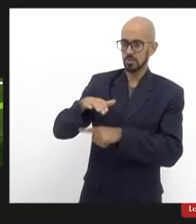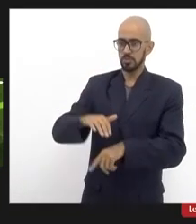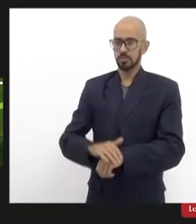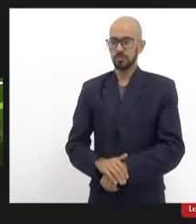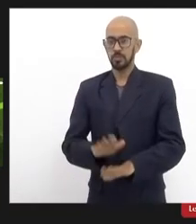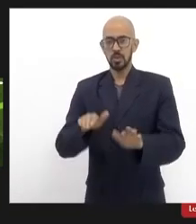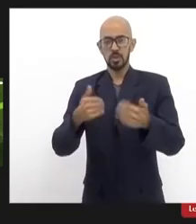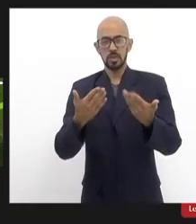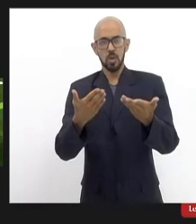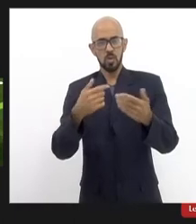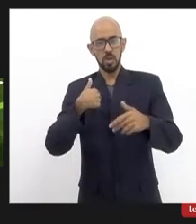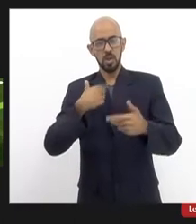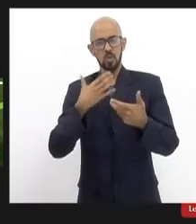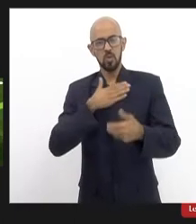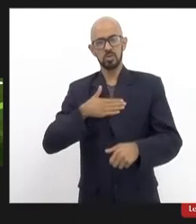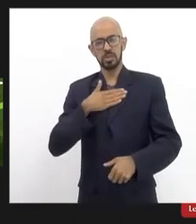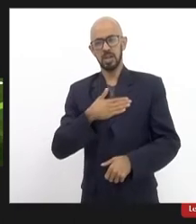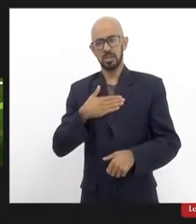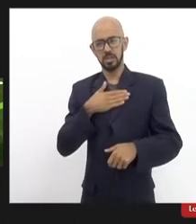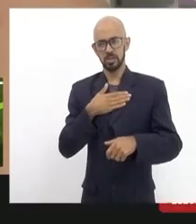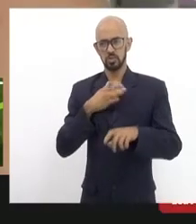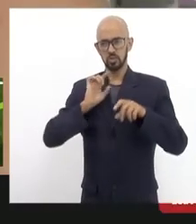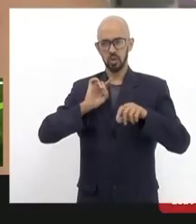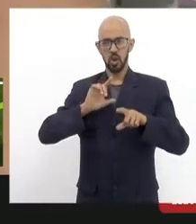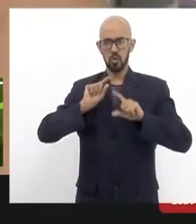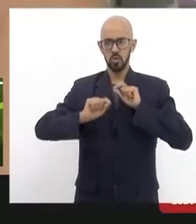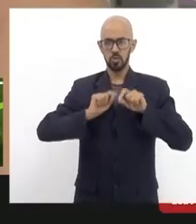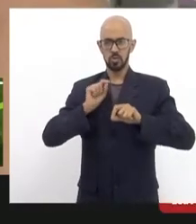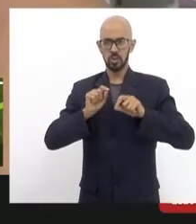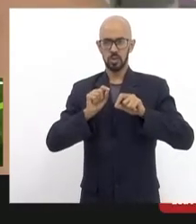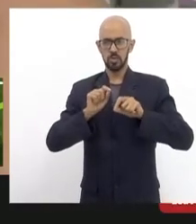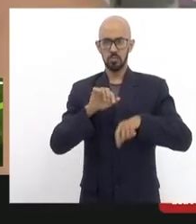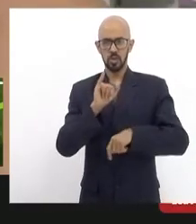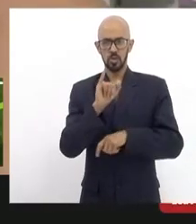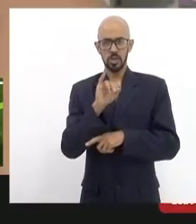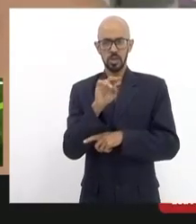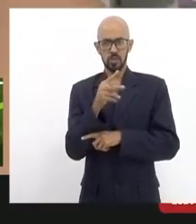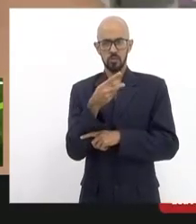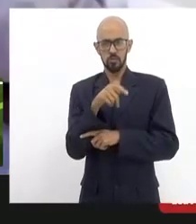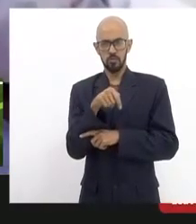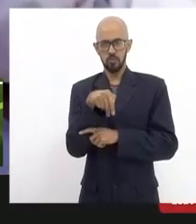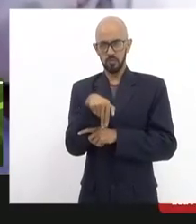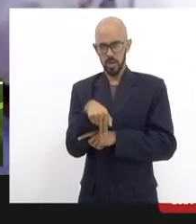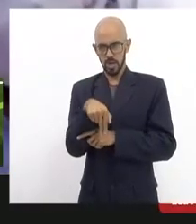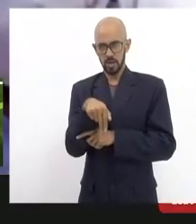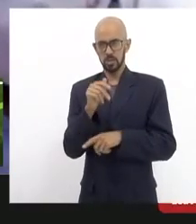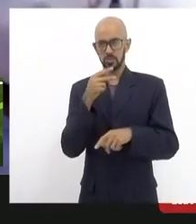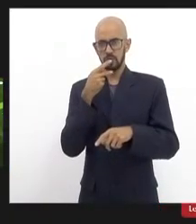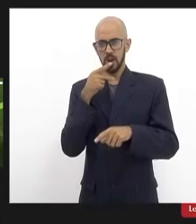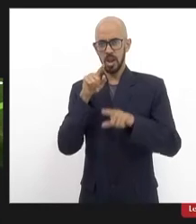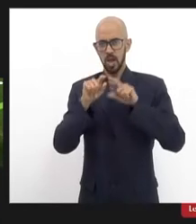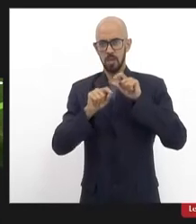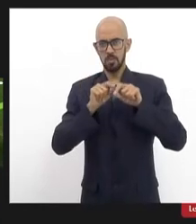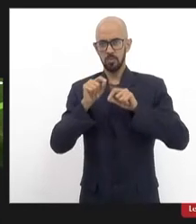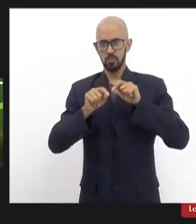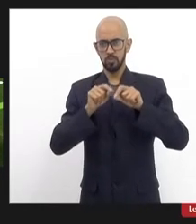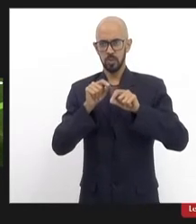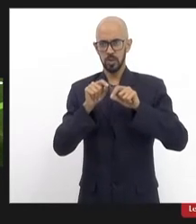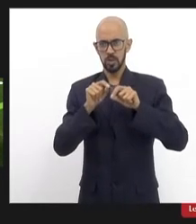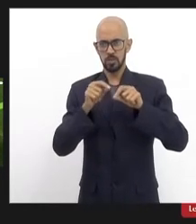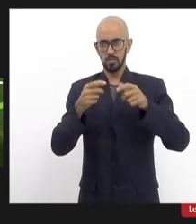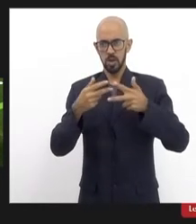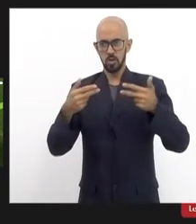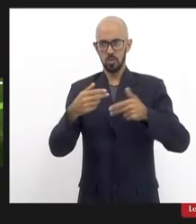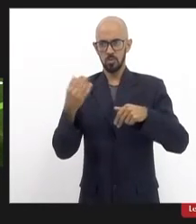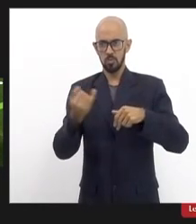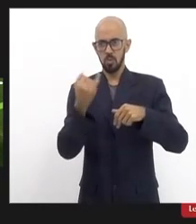pois é eu só gostaria na verdade assim por parte do IPHAN até fazer uma consideração que eu acho importante nesse